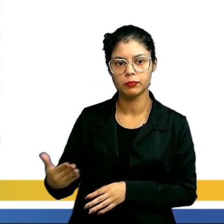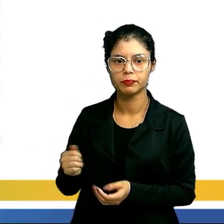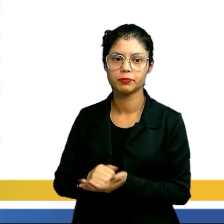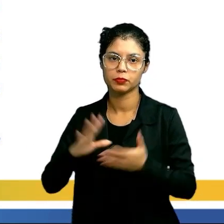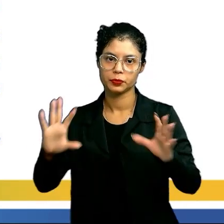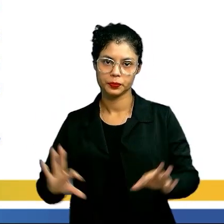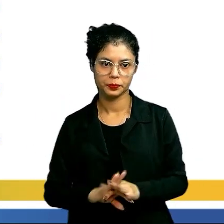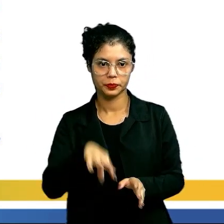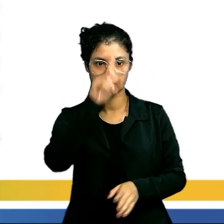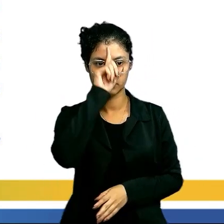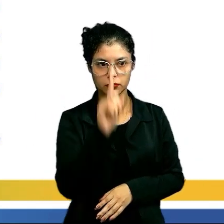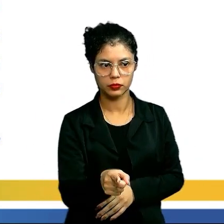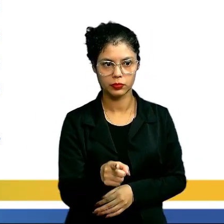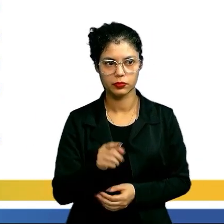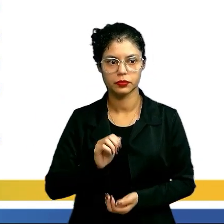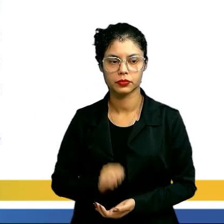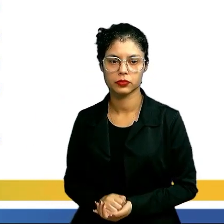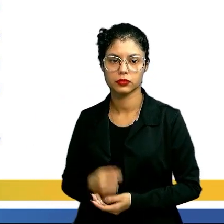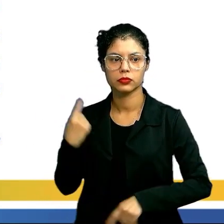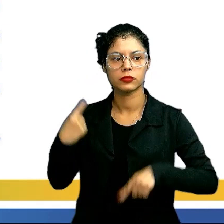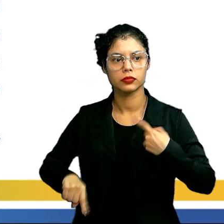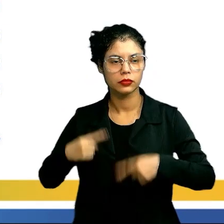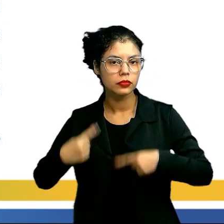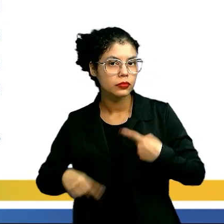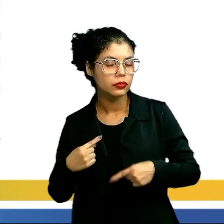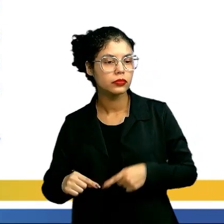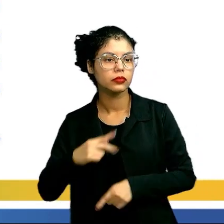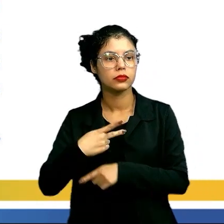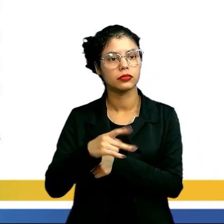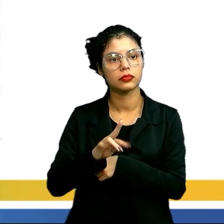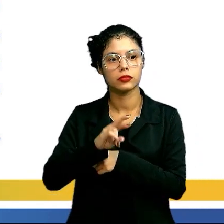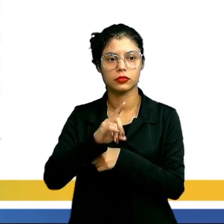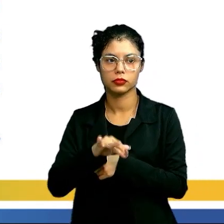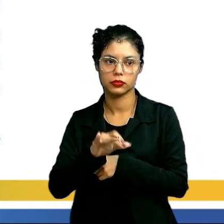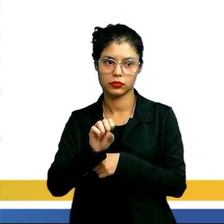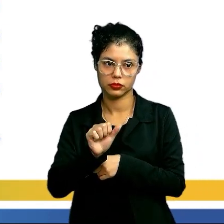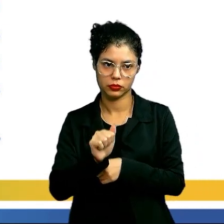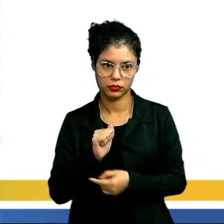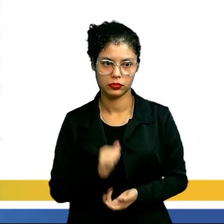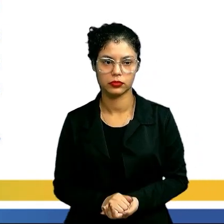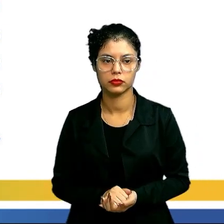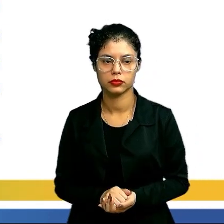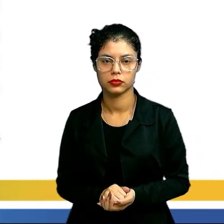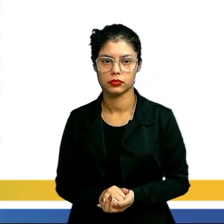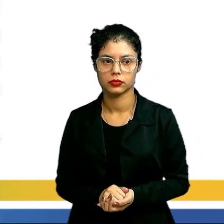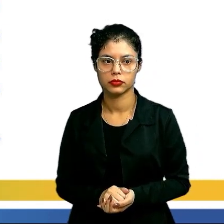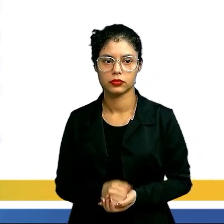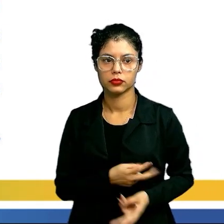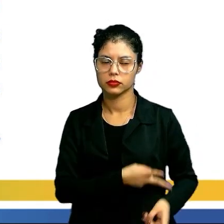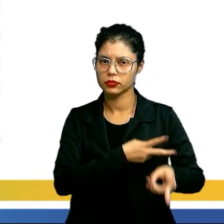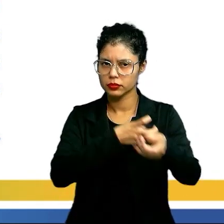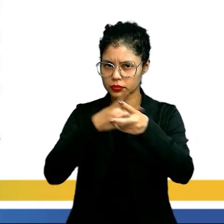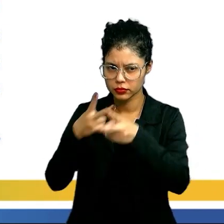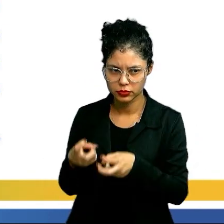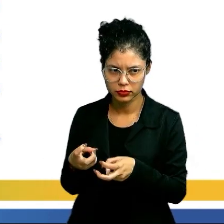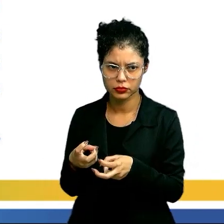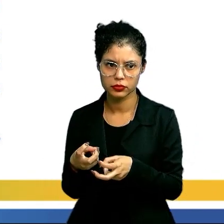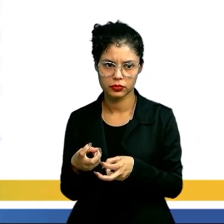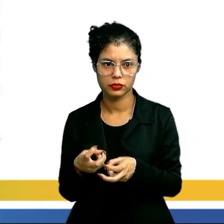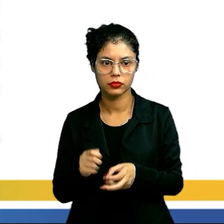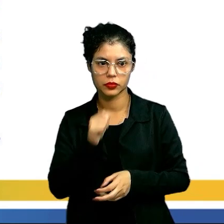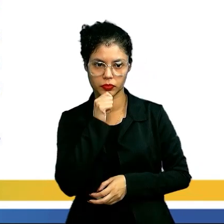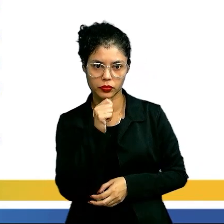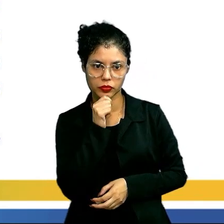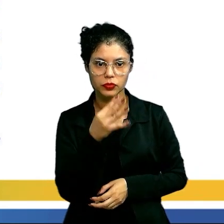servil em relação às autoridades políticas e patronais, na